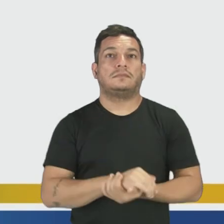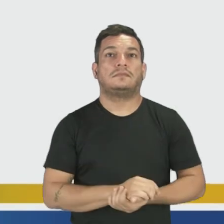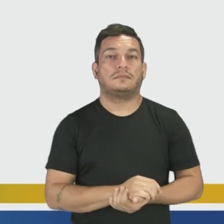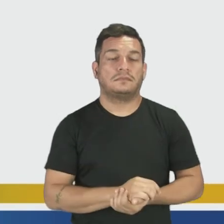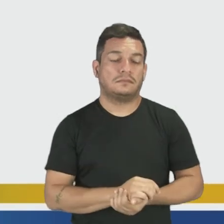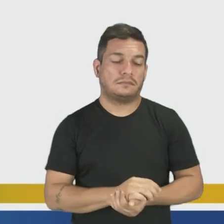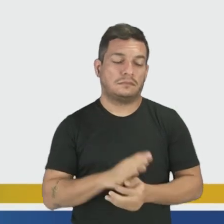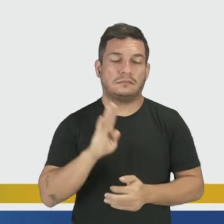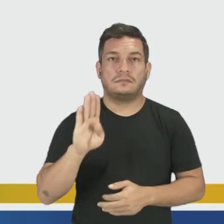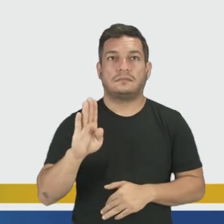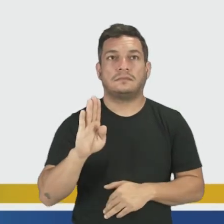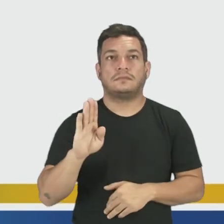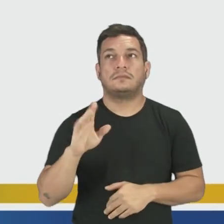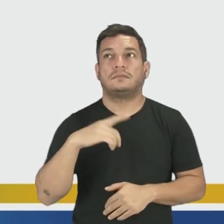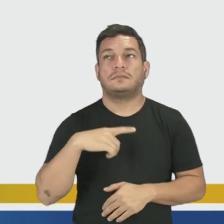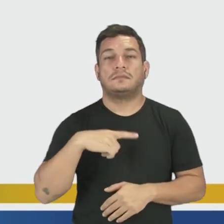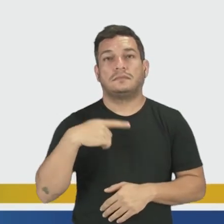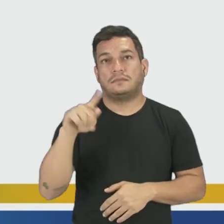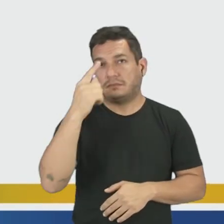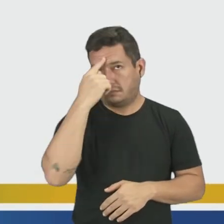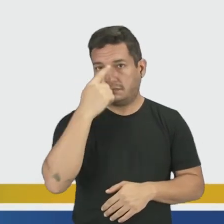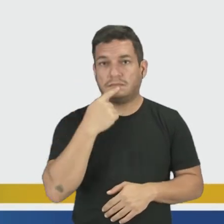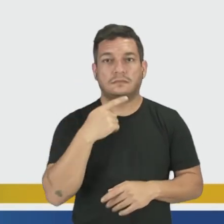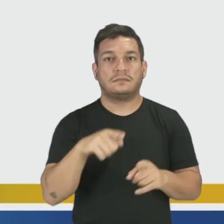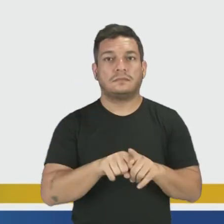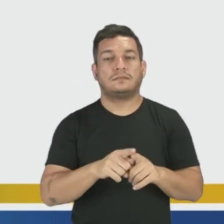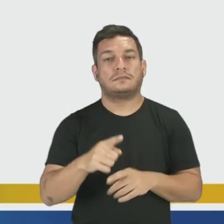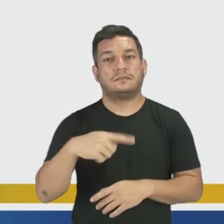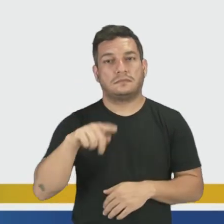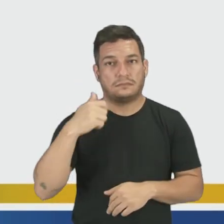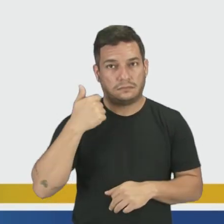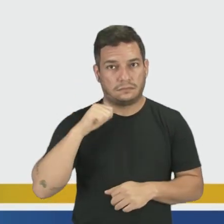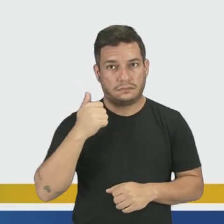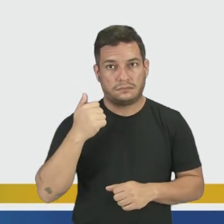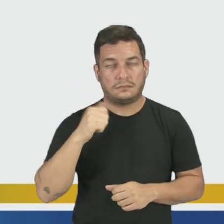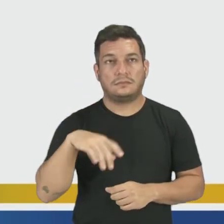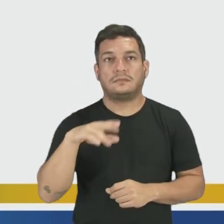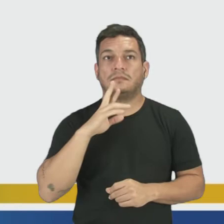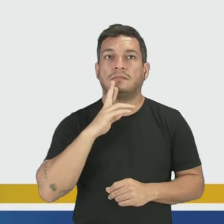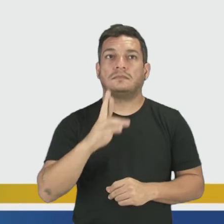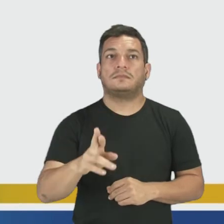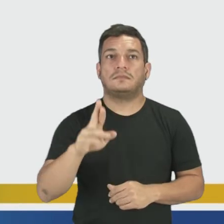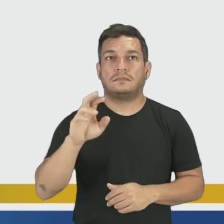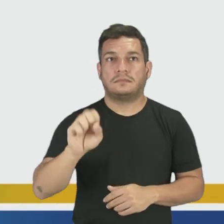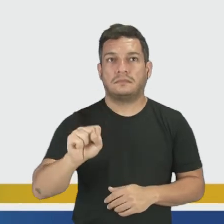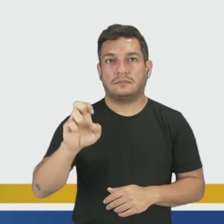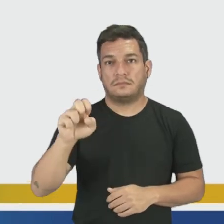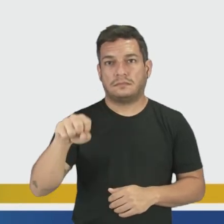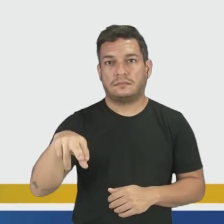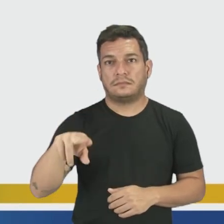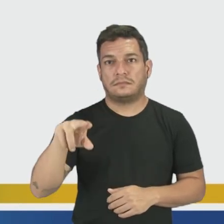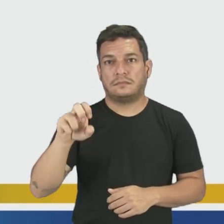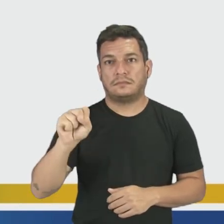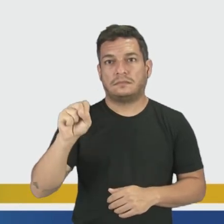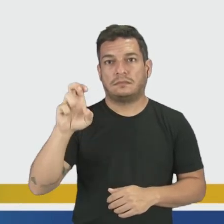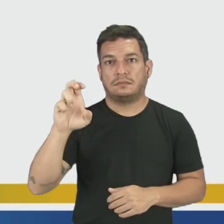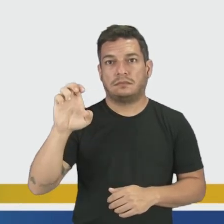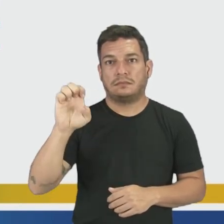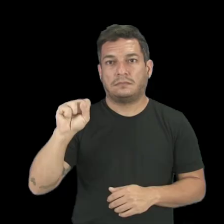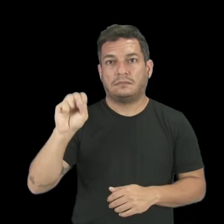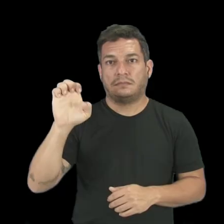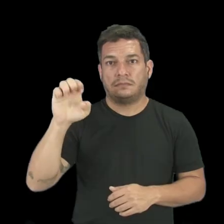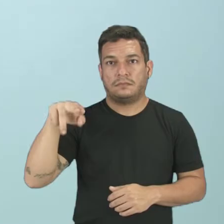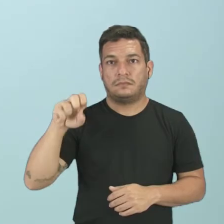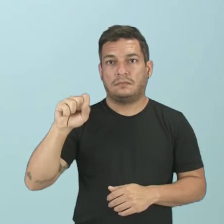A e B também tem outra imagem que vocês vão analisar e vocês vão responder aí, né? De acordo com a visão que vocês estão tendo